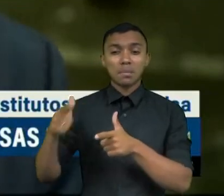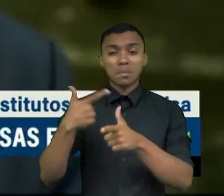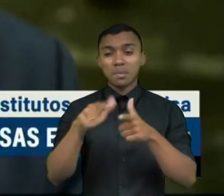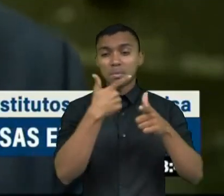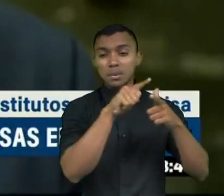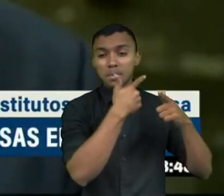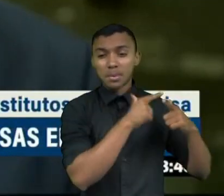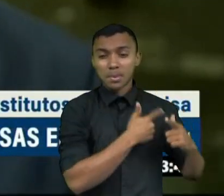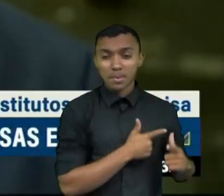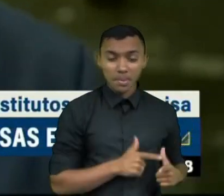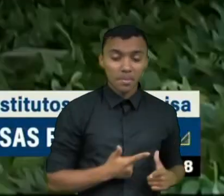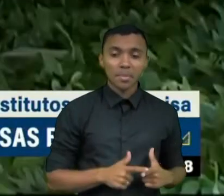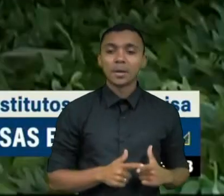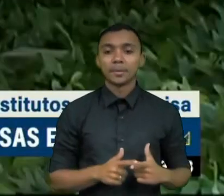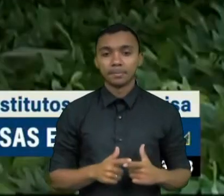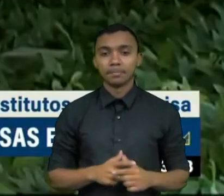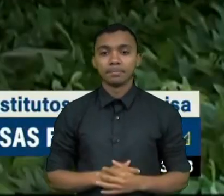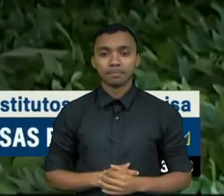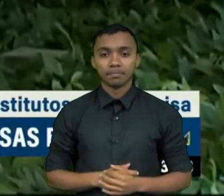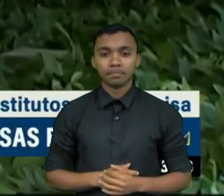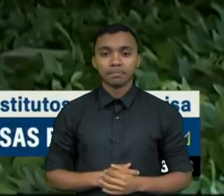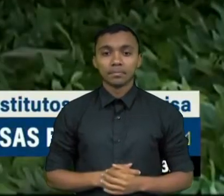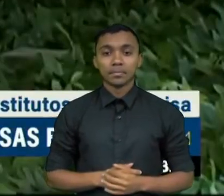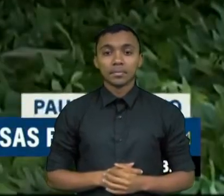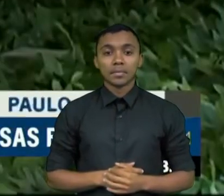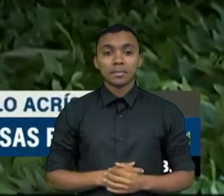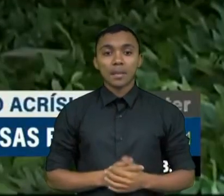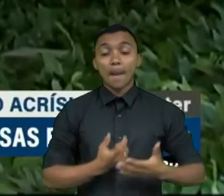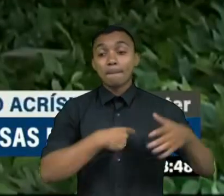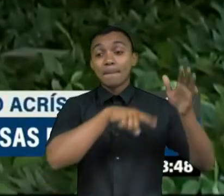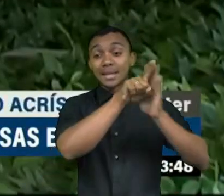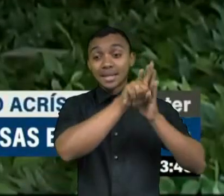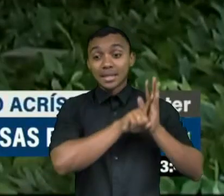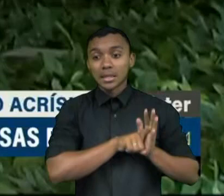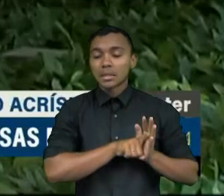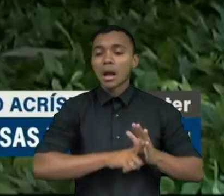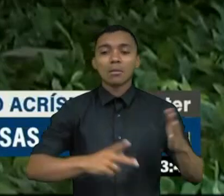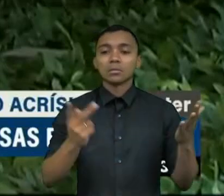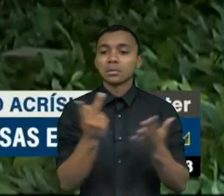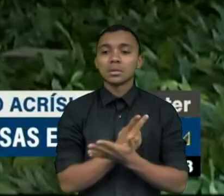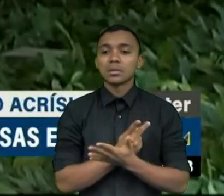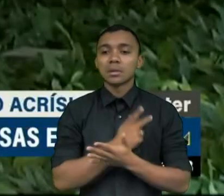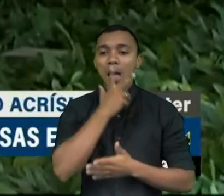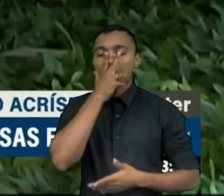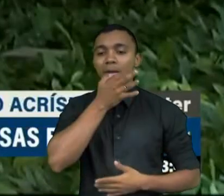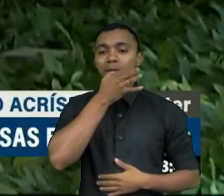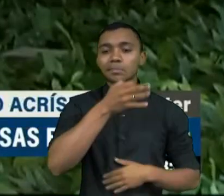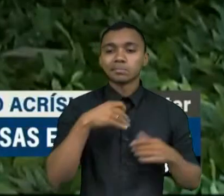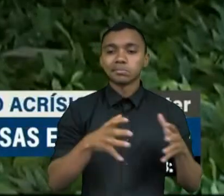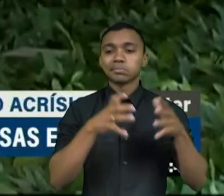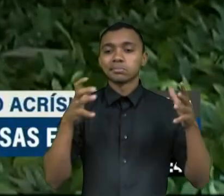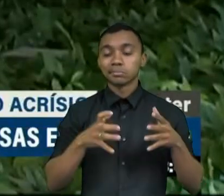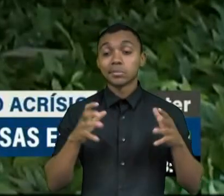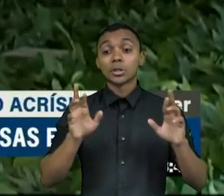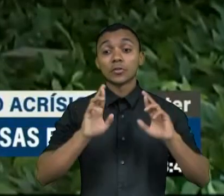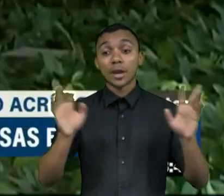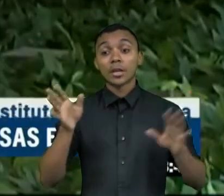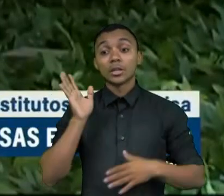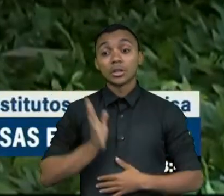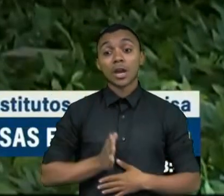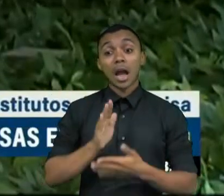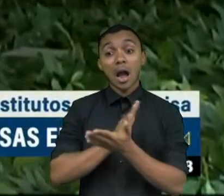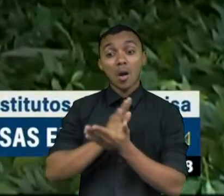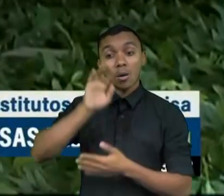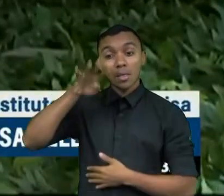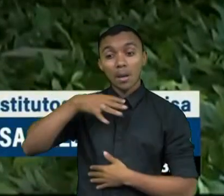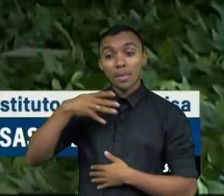muito tempo para cá. Não é de hoje isso. As pesquisas despertam reações distintas, mas já bastante conhecidas. Números favoráveis